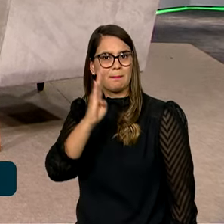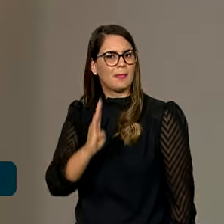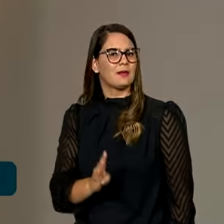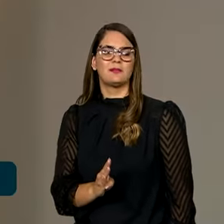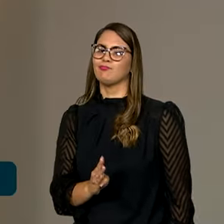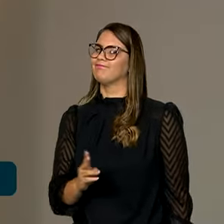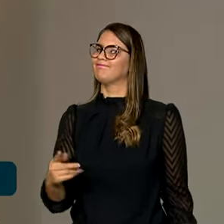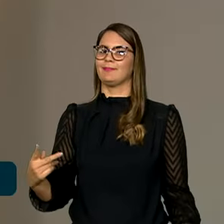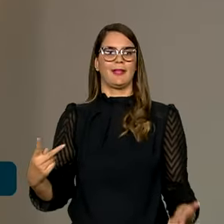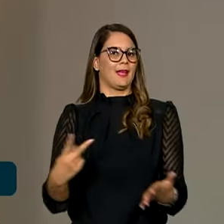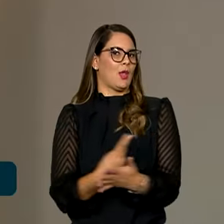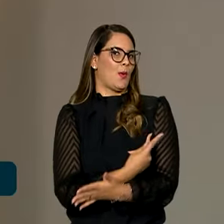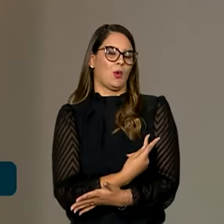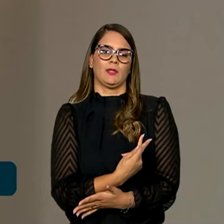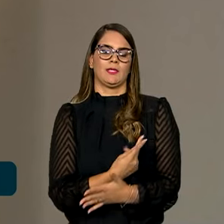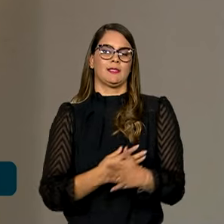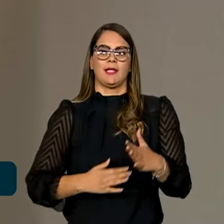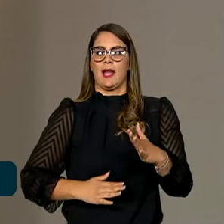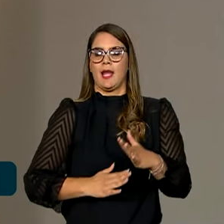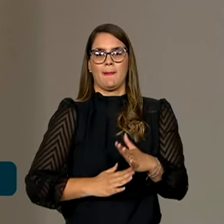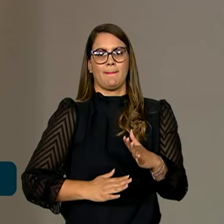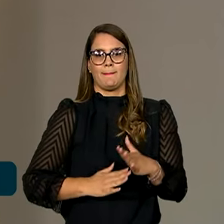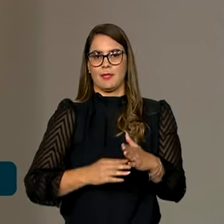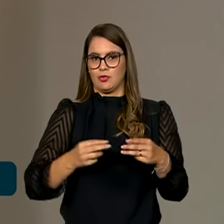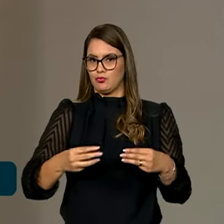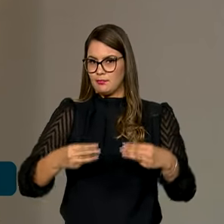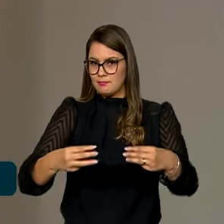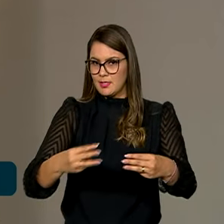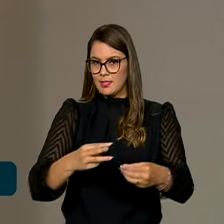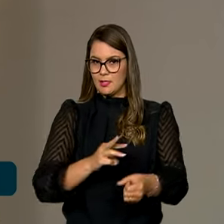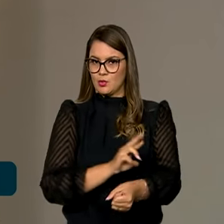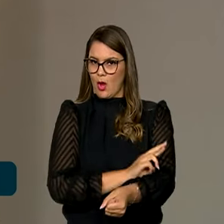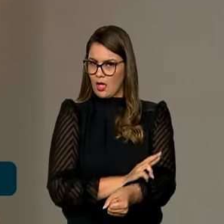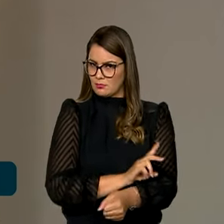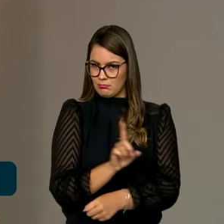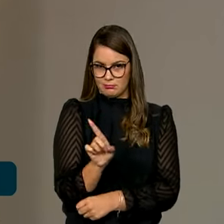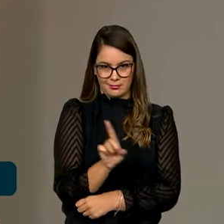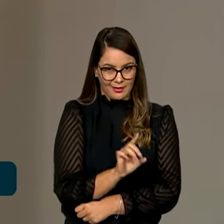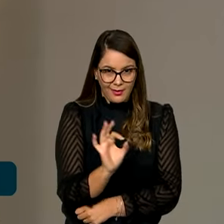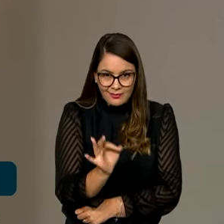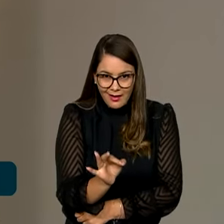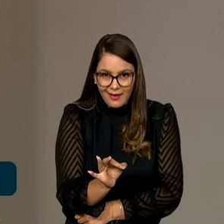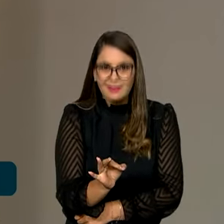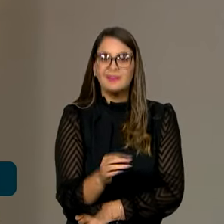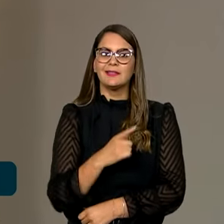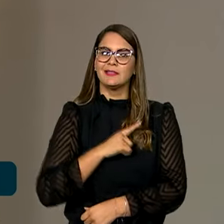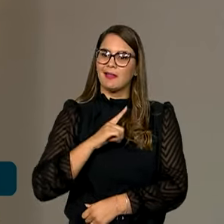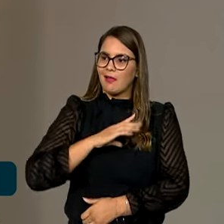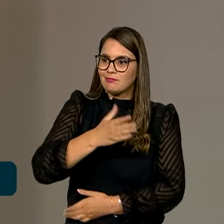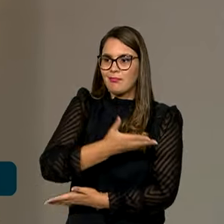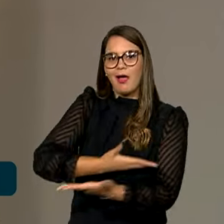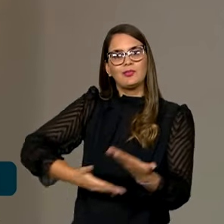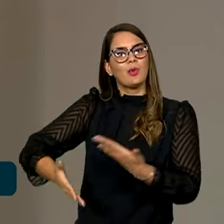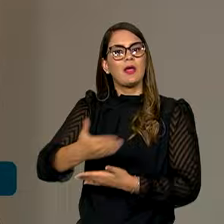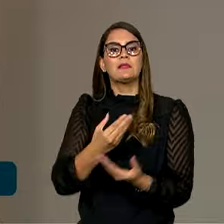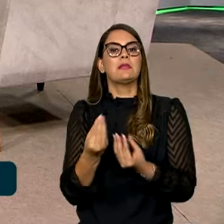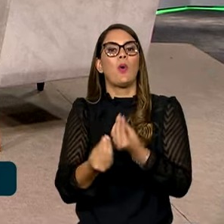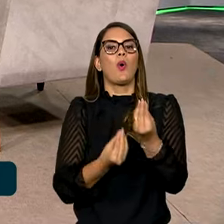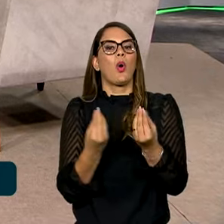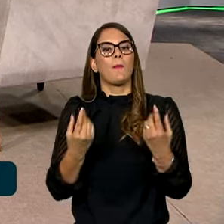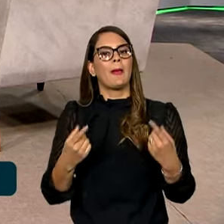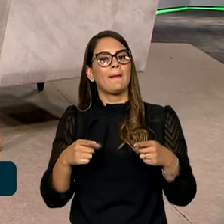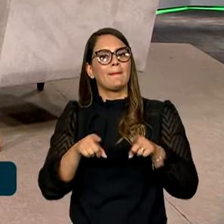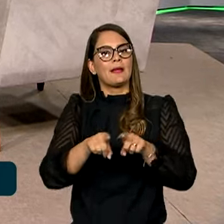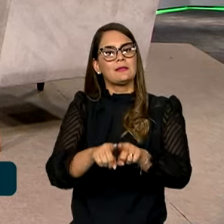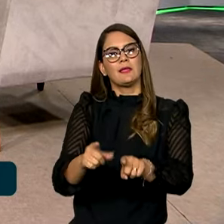realiza nos limites do Ministério da Igualdade Racial, tem toda uma articulação. Como é que são essas parcerias com